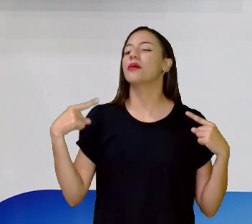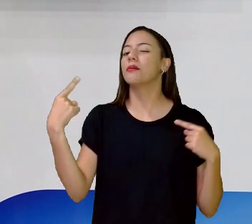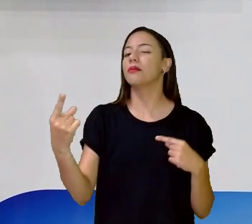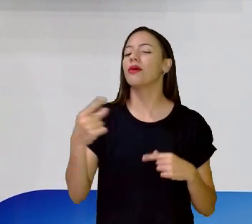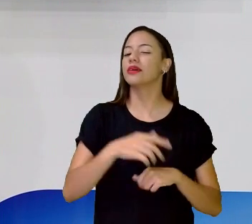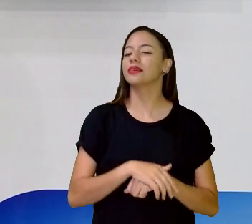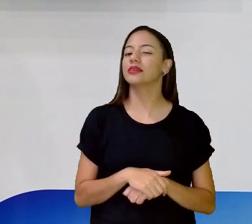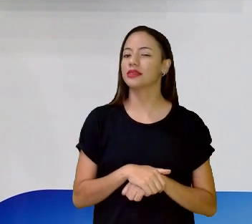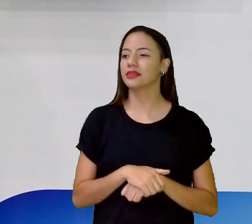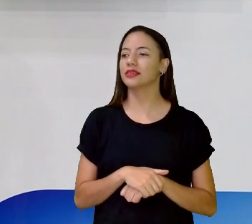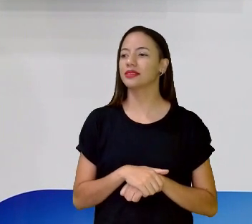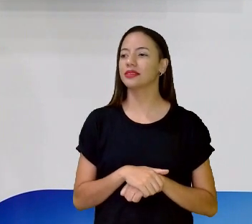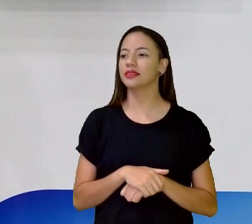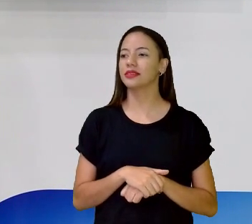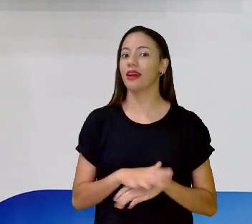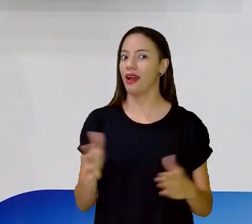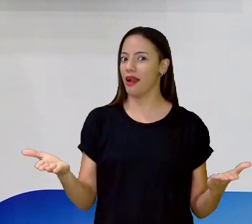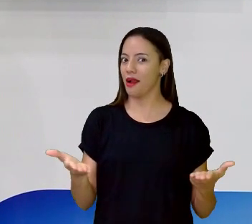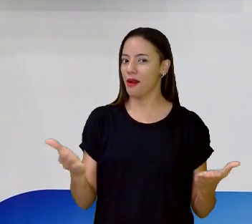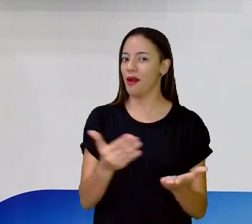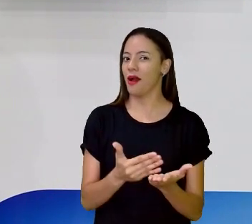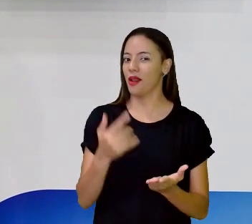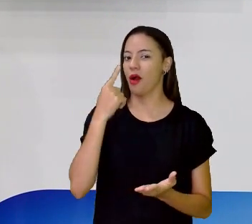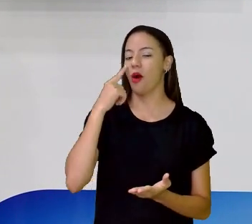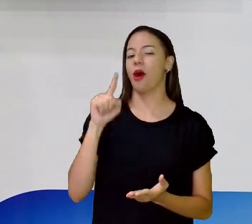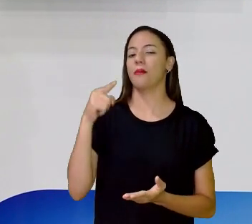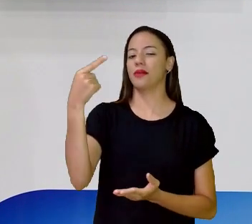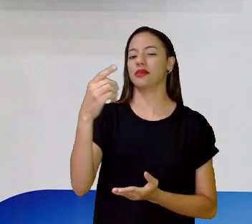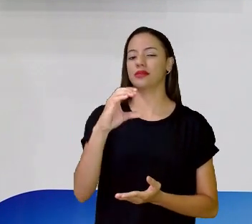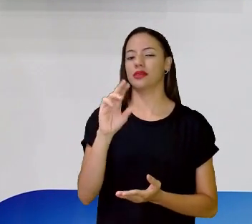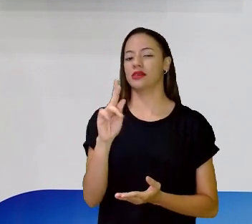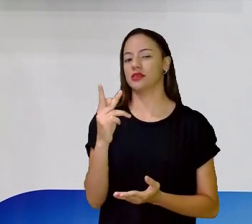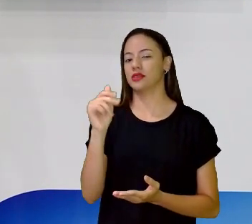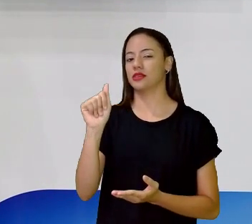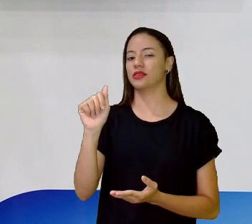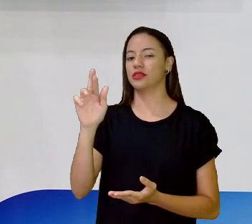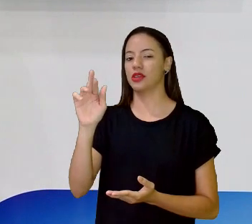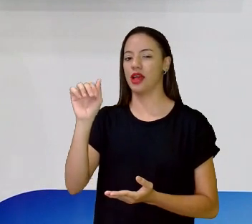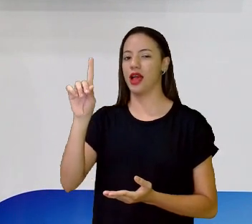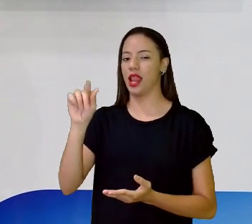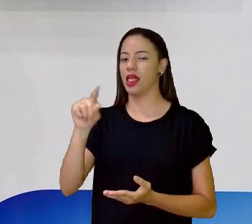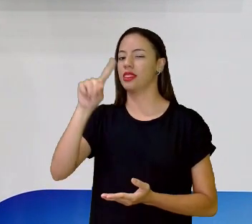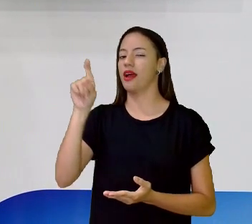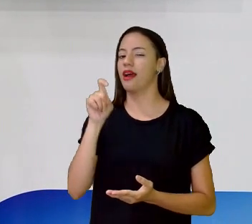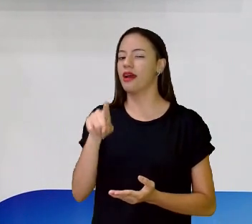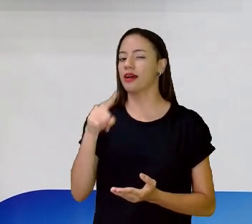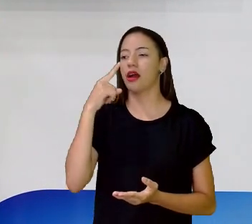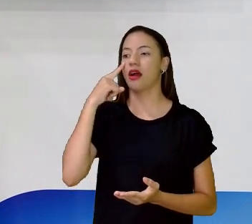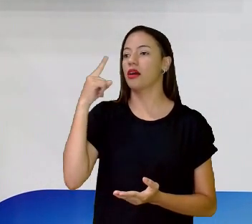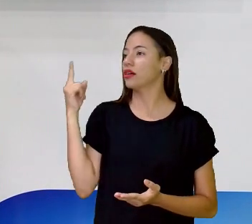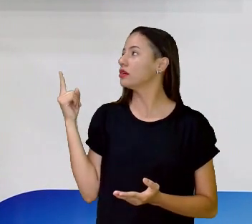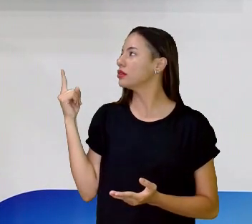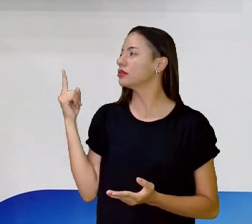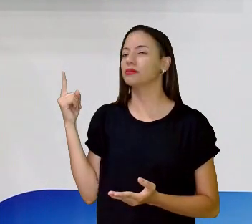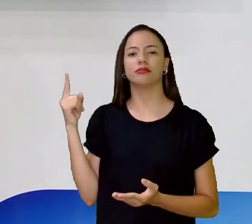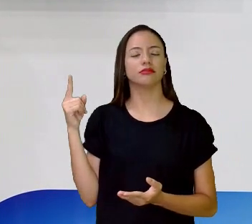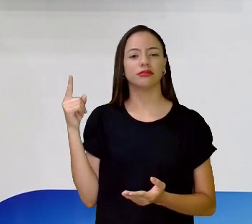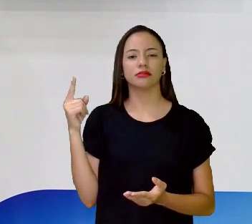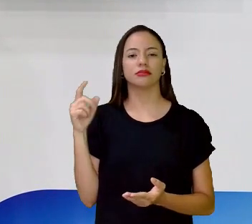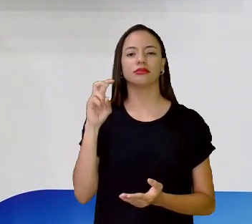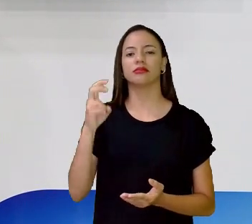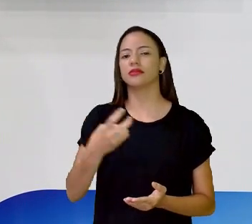próximos capítulos da nossa aula. O que vai acontecer agora? Próxima charada, vamos ver. Tem mais uma aqui para a gente se divertir. O que é um morcego?